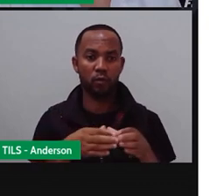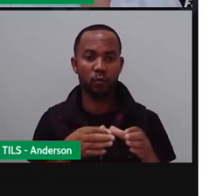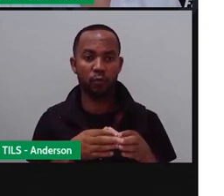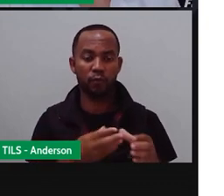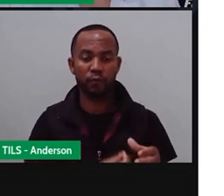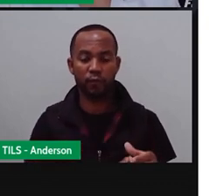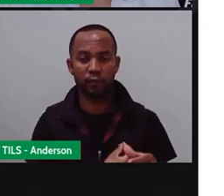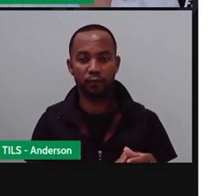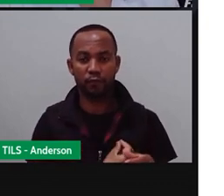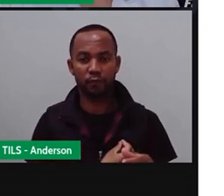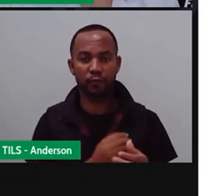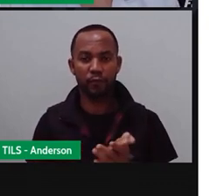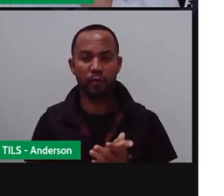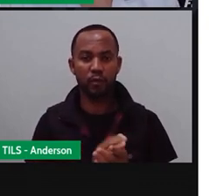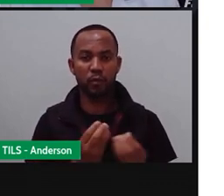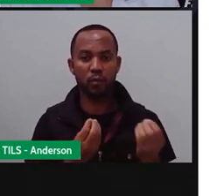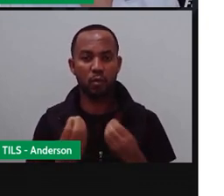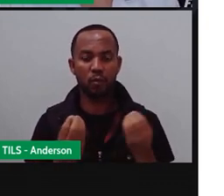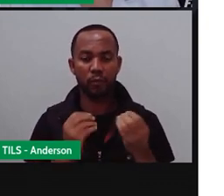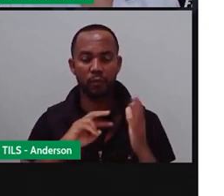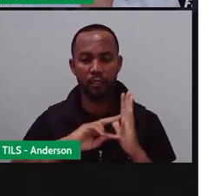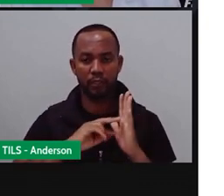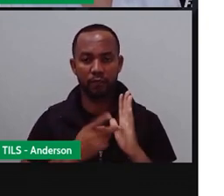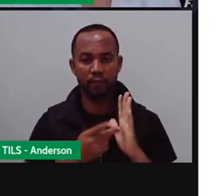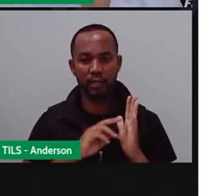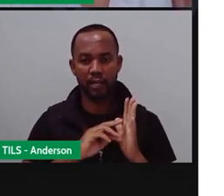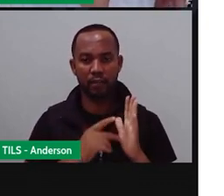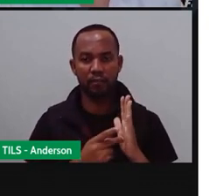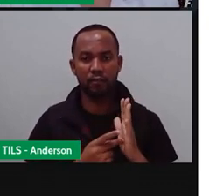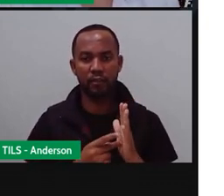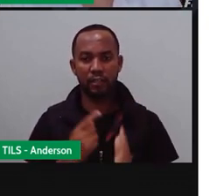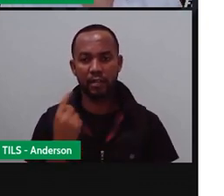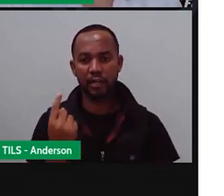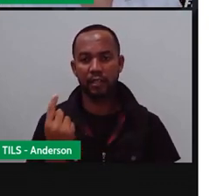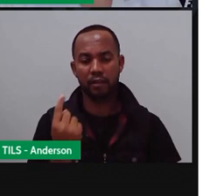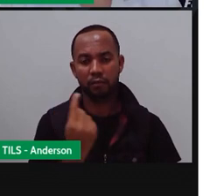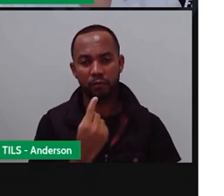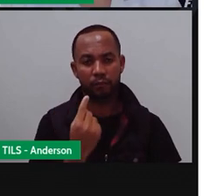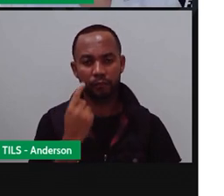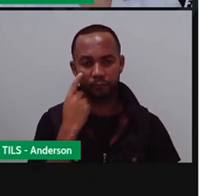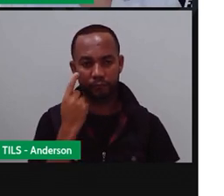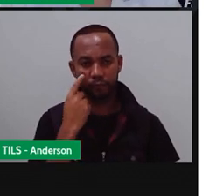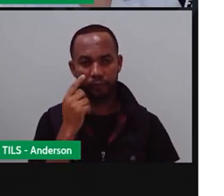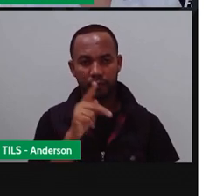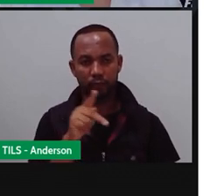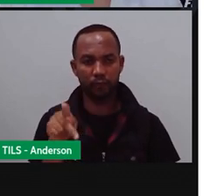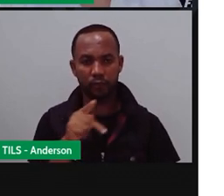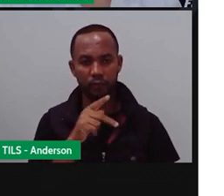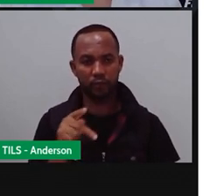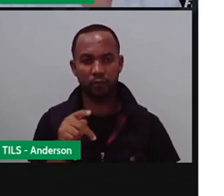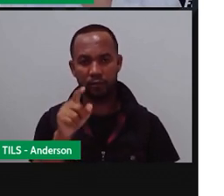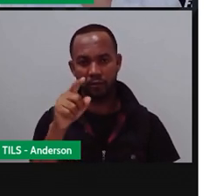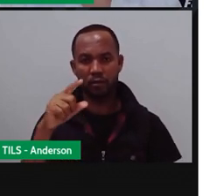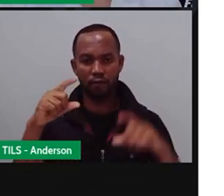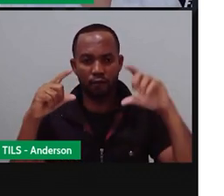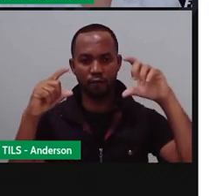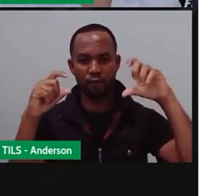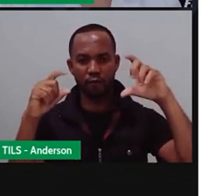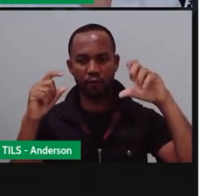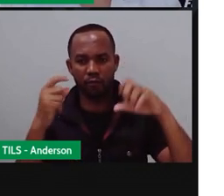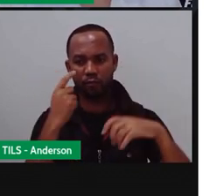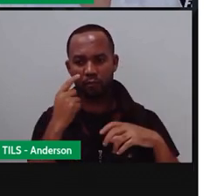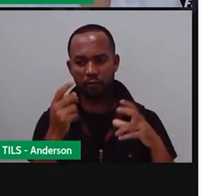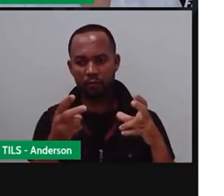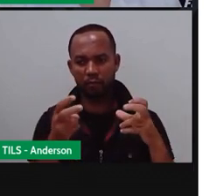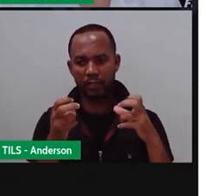Vamos ver a seguir, né, o significado de cada uma delas. A APRA trouxe essa imagem aqui para vocês, tá? E percebam, né, deixa eu